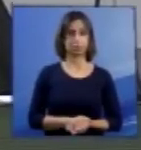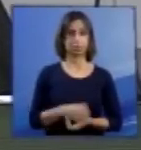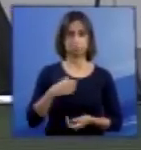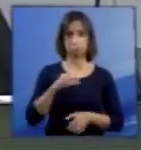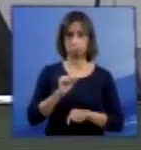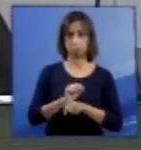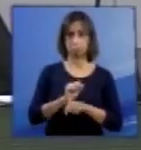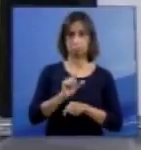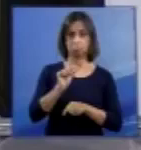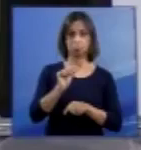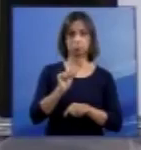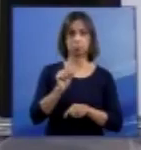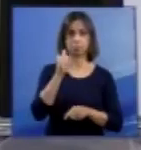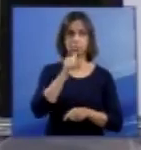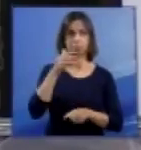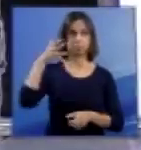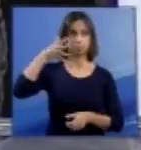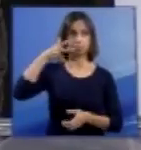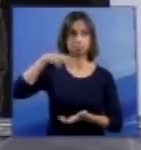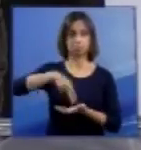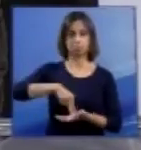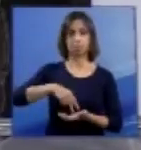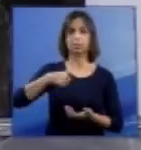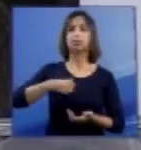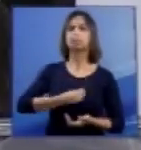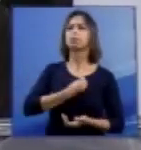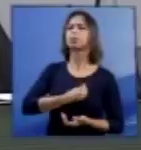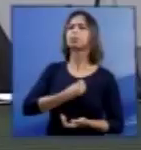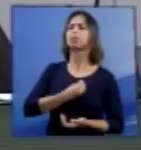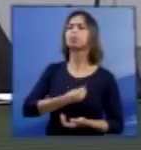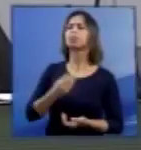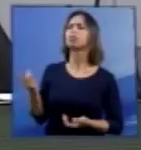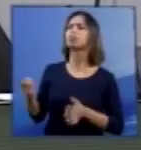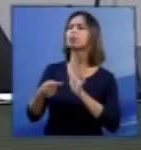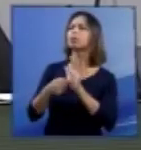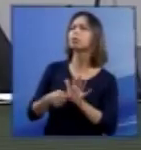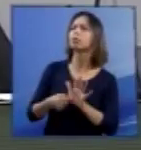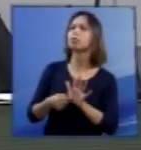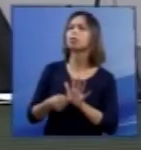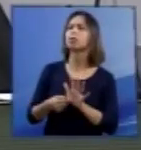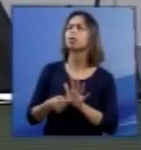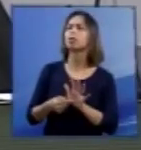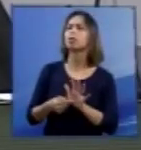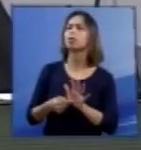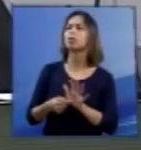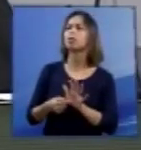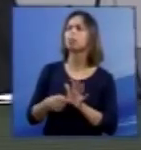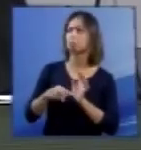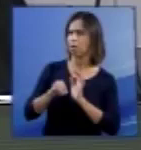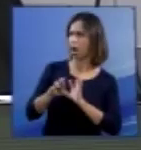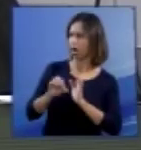Está no púlpito a doutora Marlene. Irvênia.